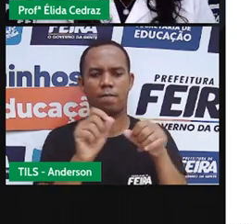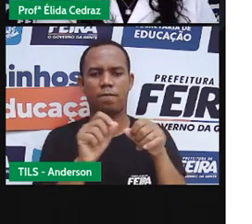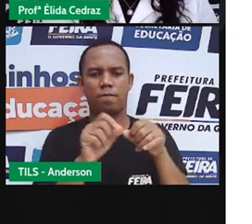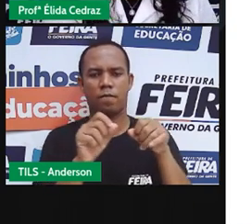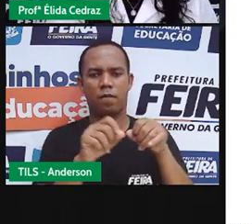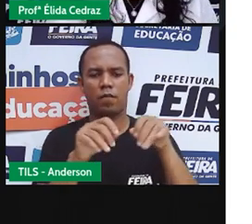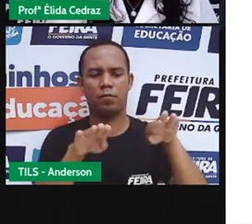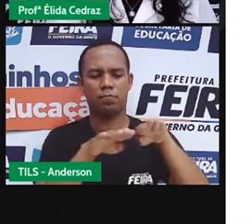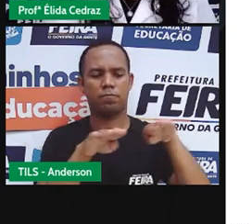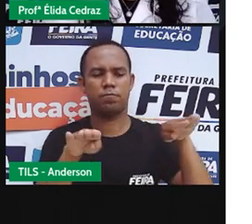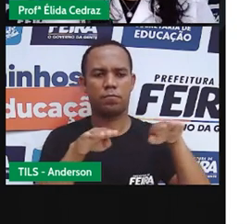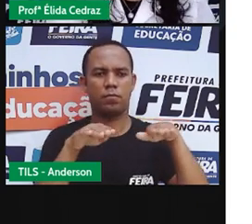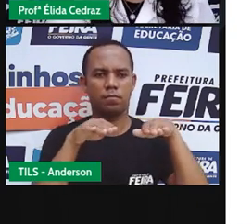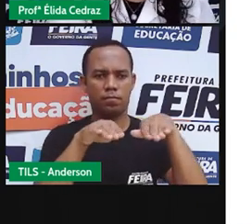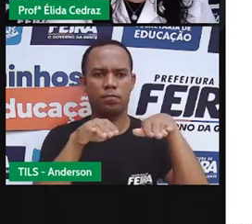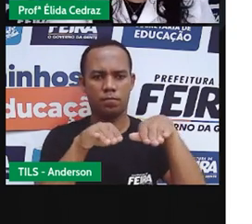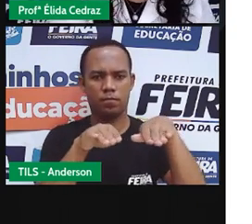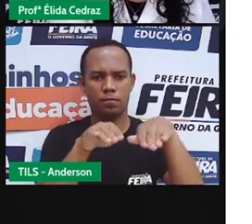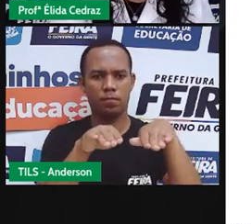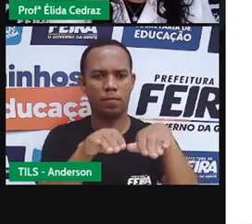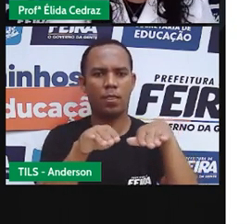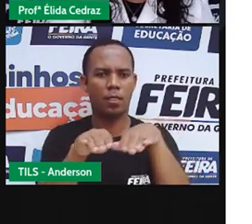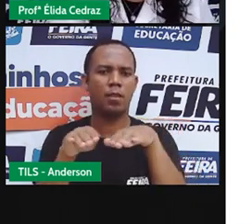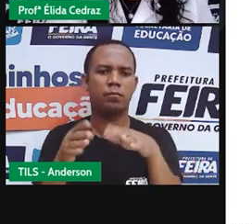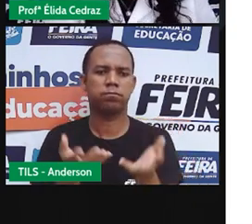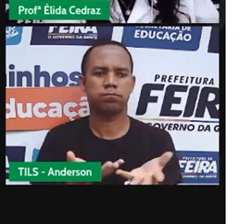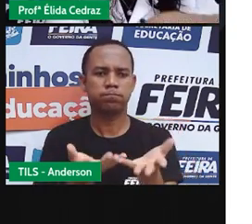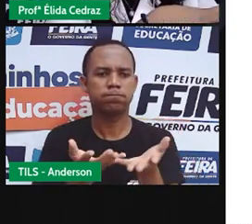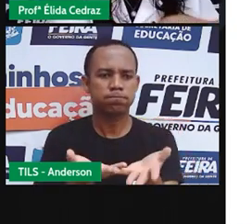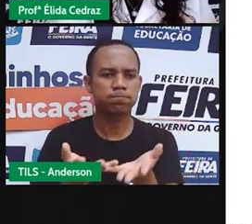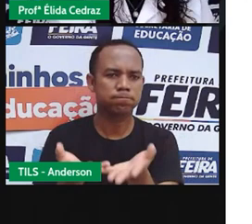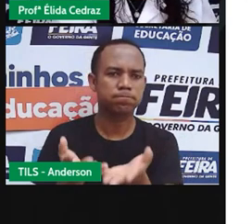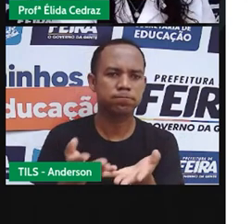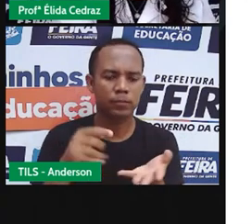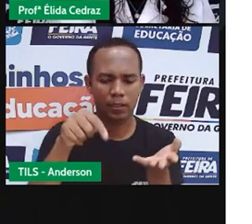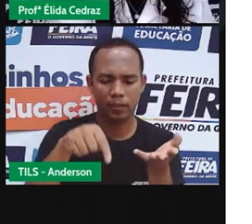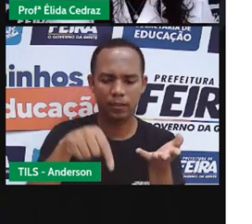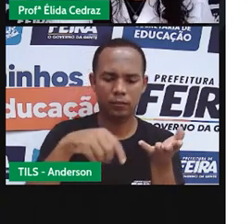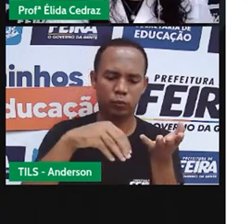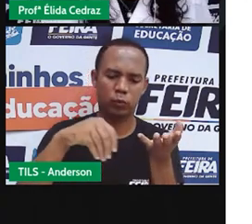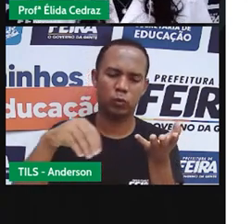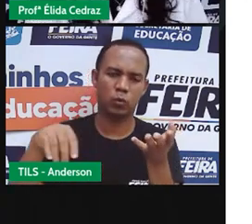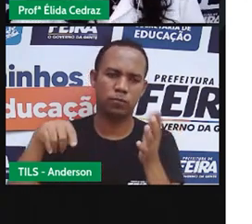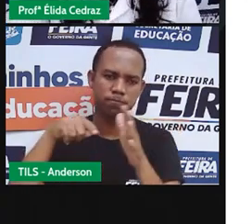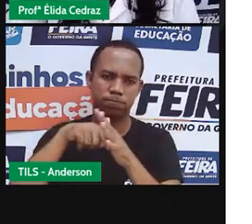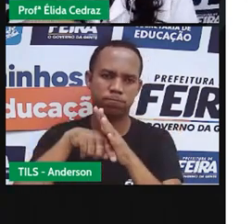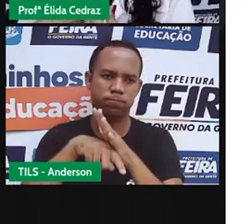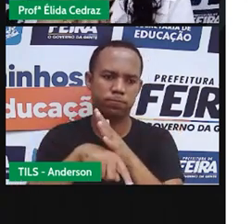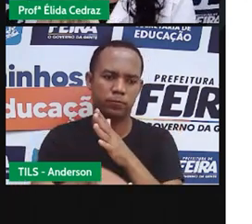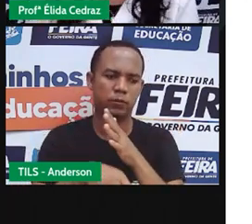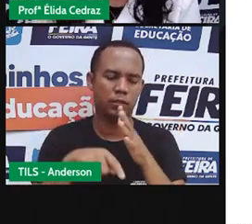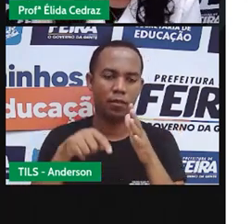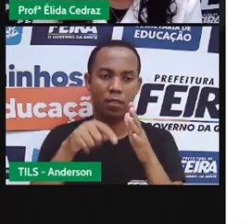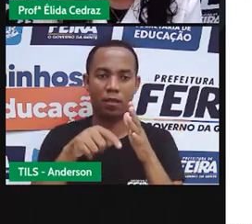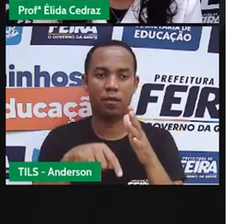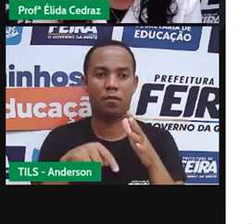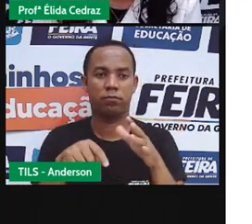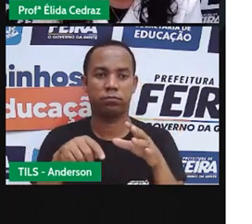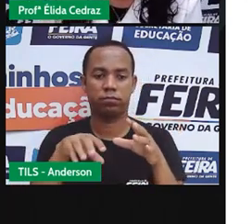ele é retirado pelo extrativismo mineral. É retirado do solo, levado para as